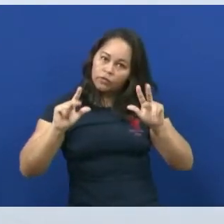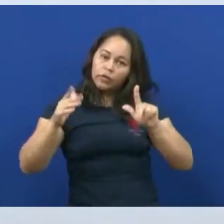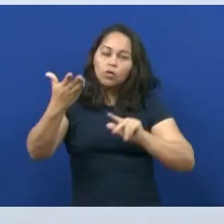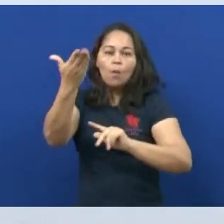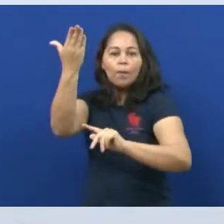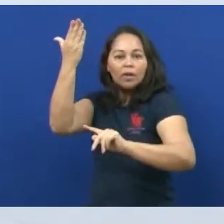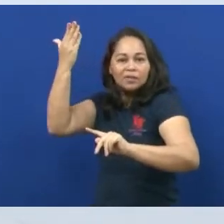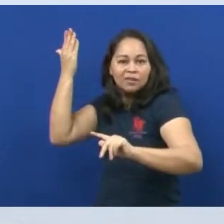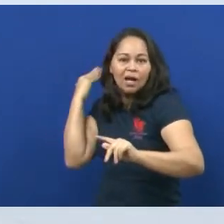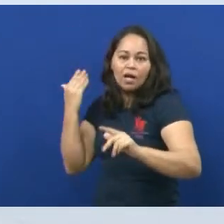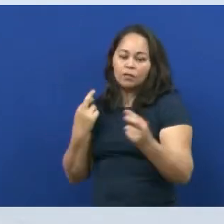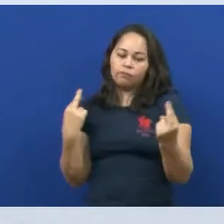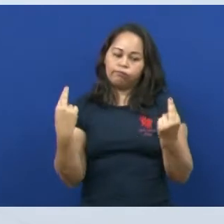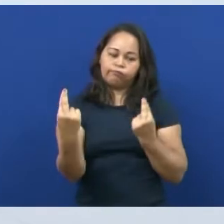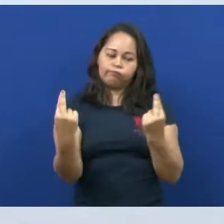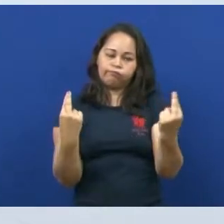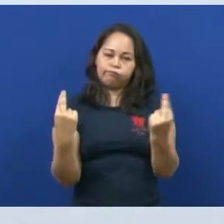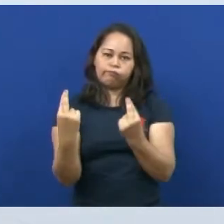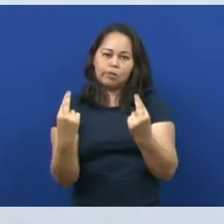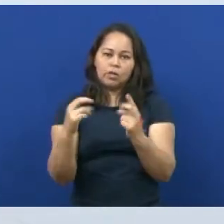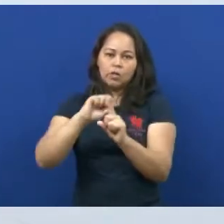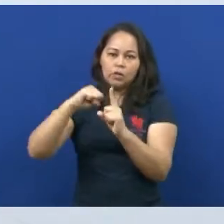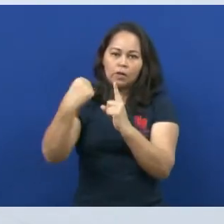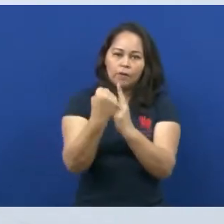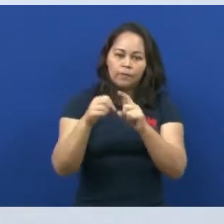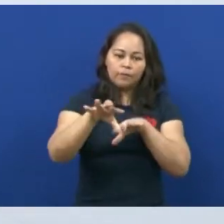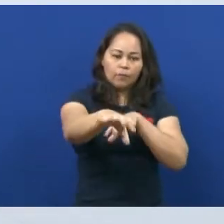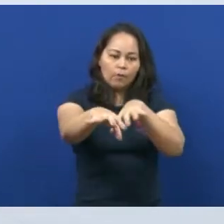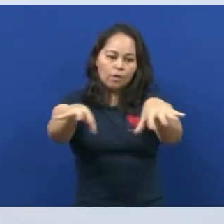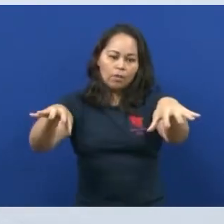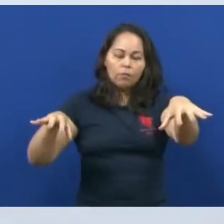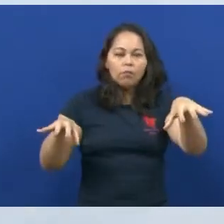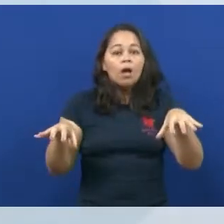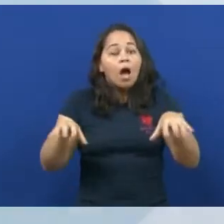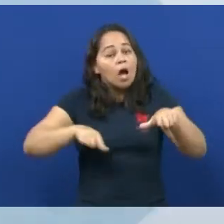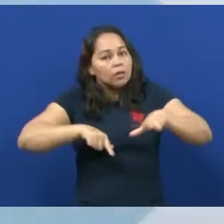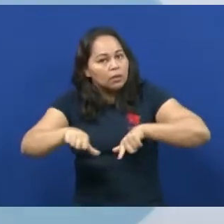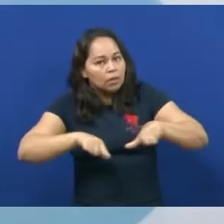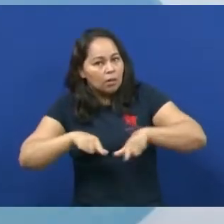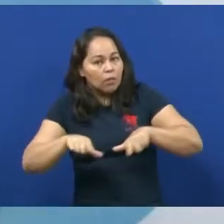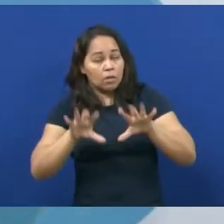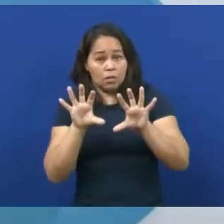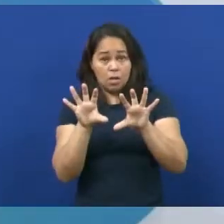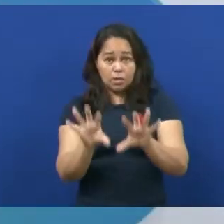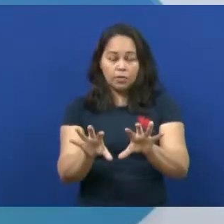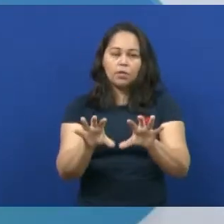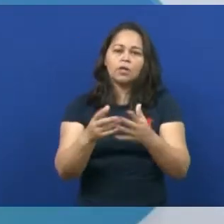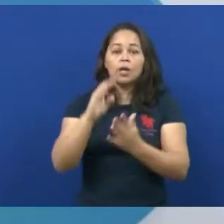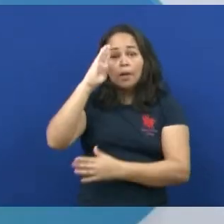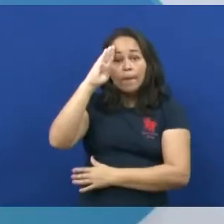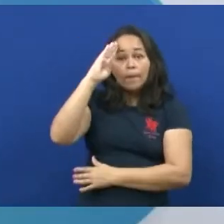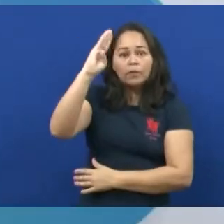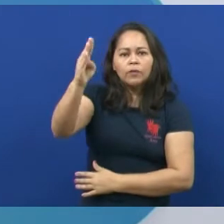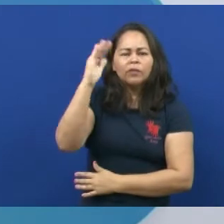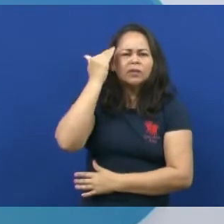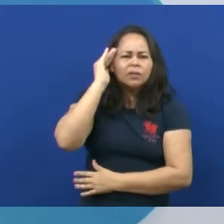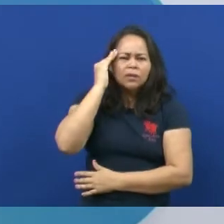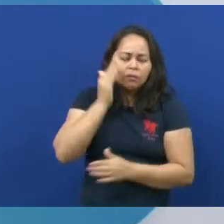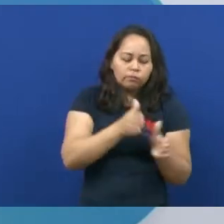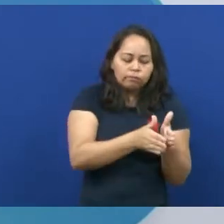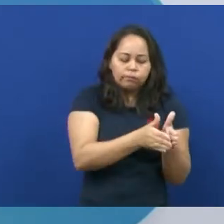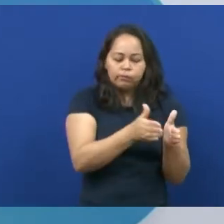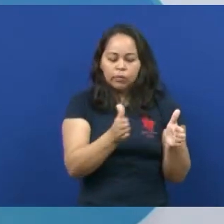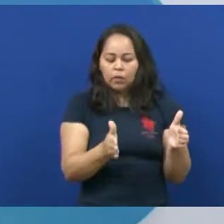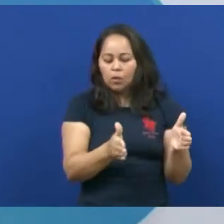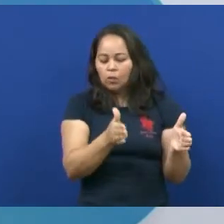complexas, sociais, né? De divisão do trabalho. Então, a revolução neolítica, ela é fundamental para se entender esse processo